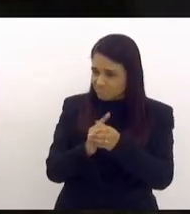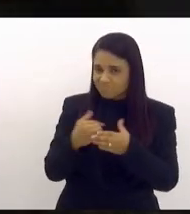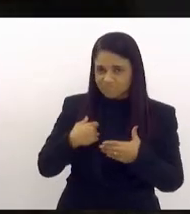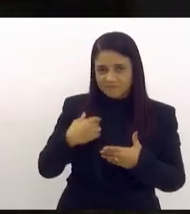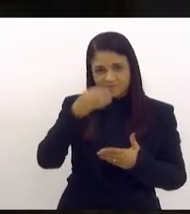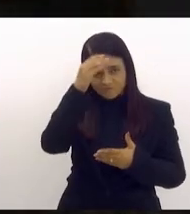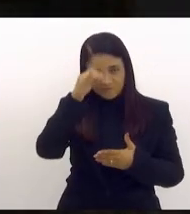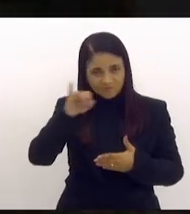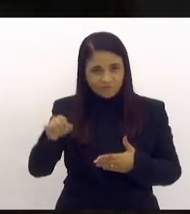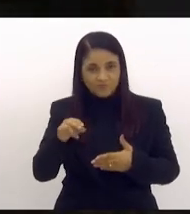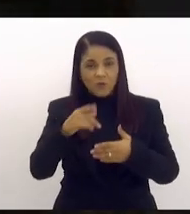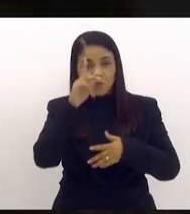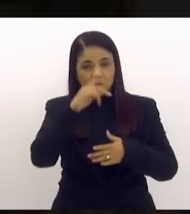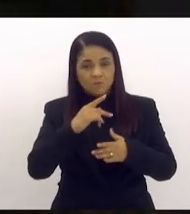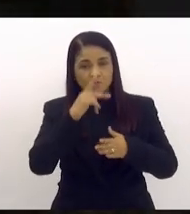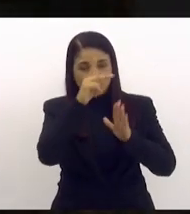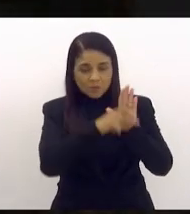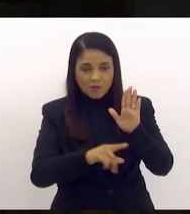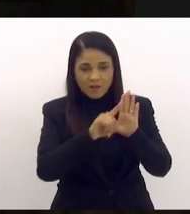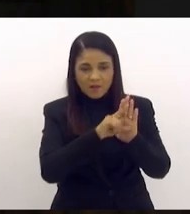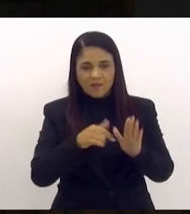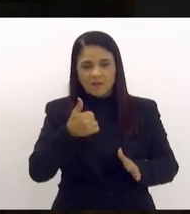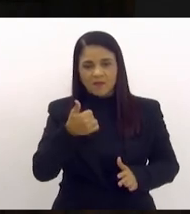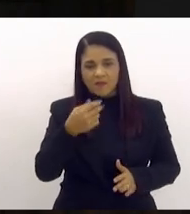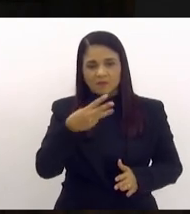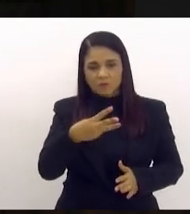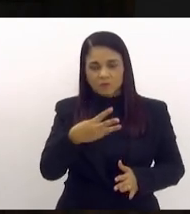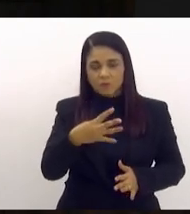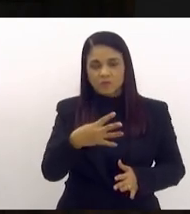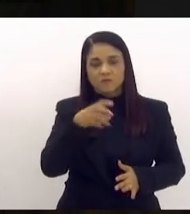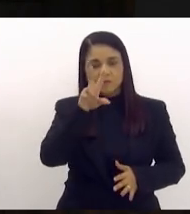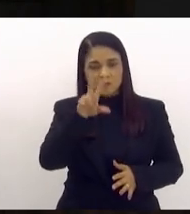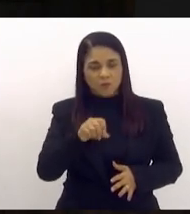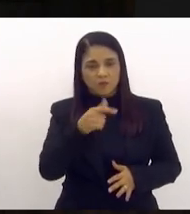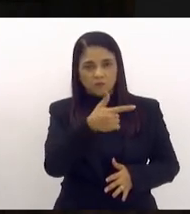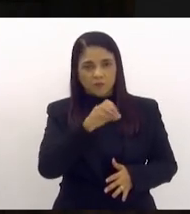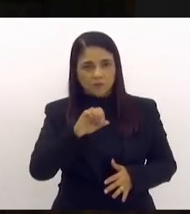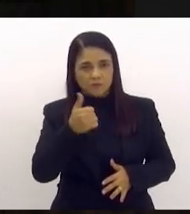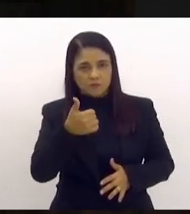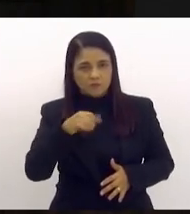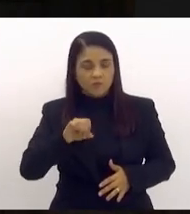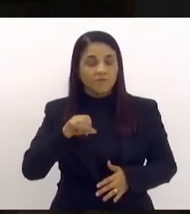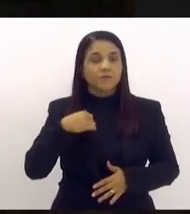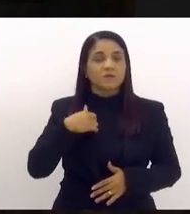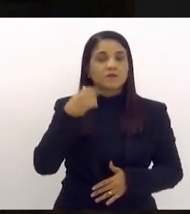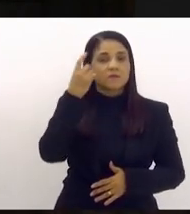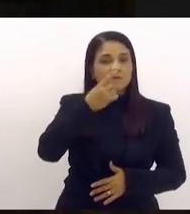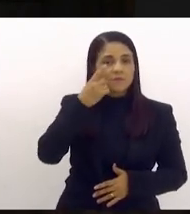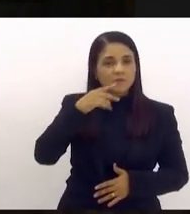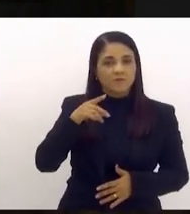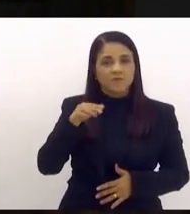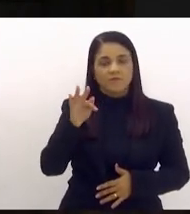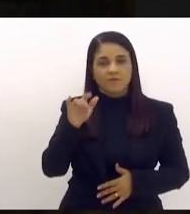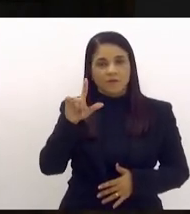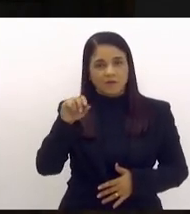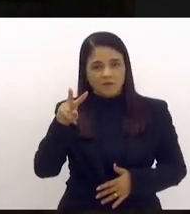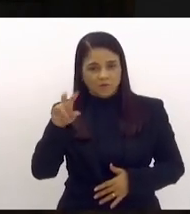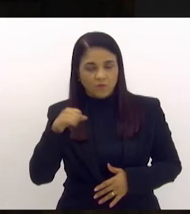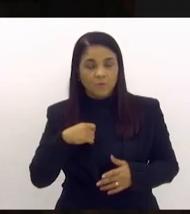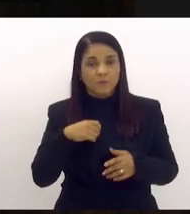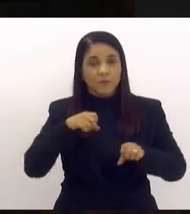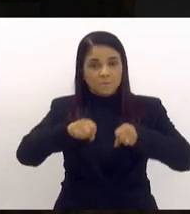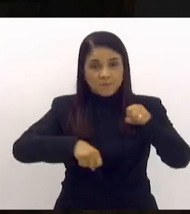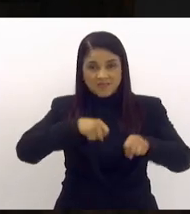em primeira discussão o projeto de lei número 1450 de 2019 de autoria do deputado Flávio Serafim, que torna obrigatória a instalação de